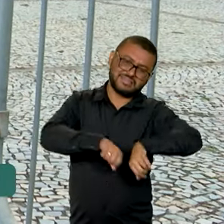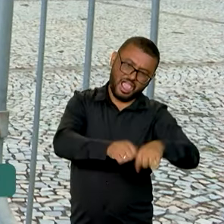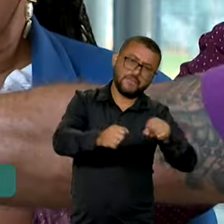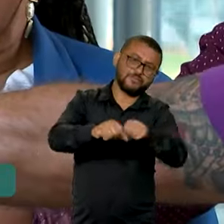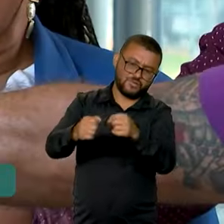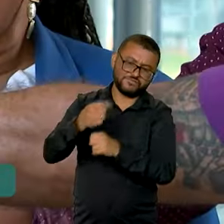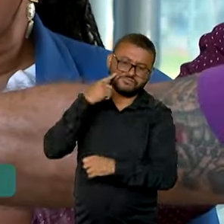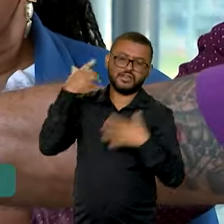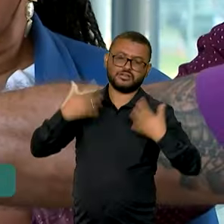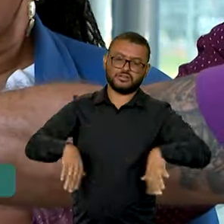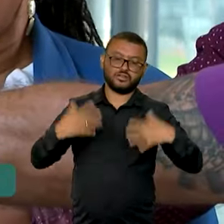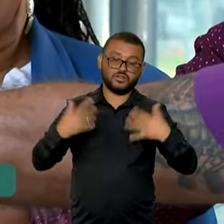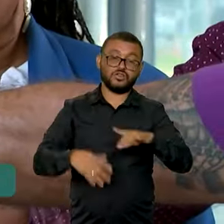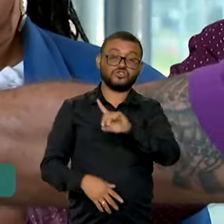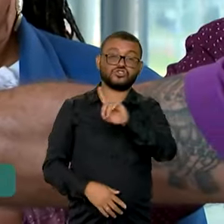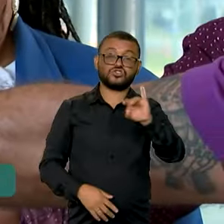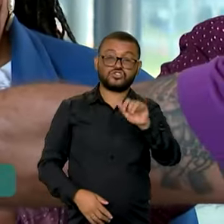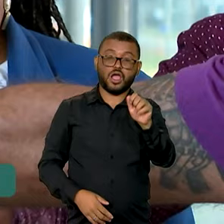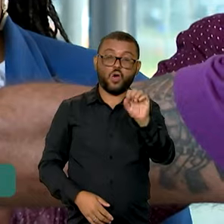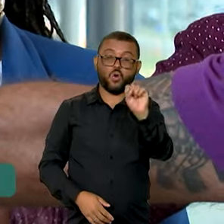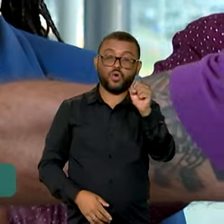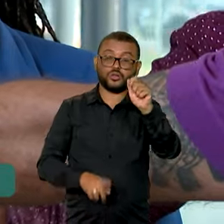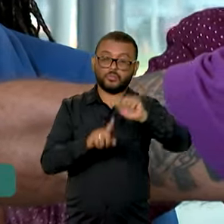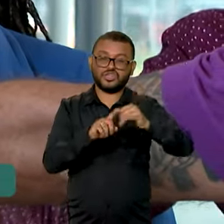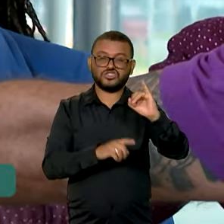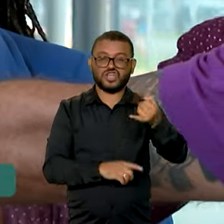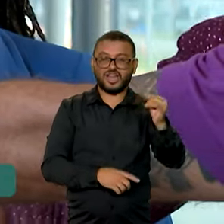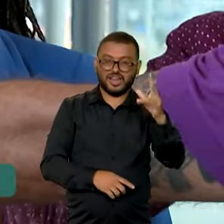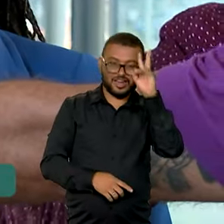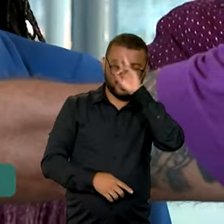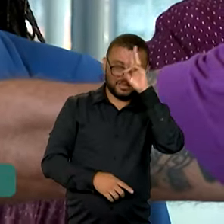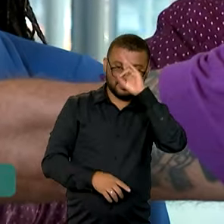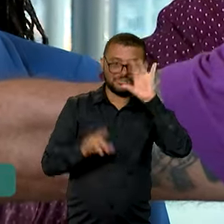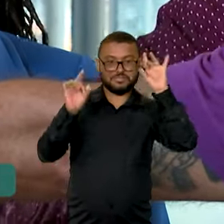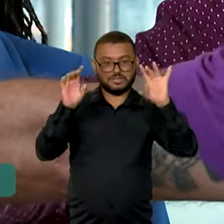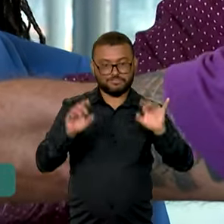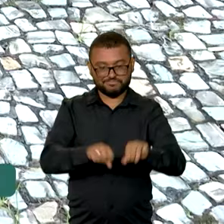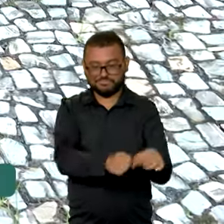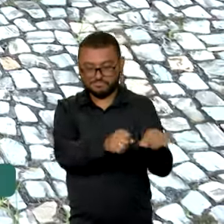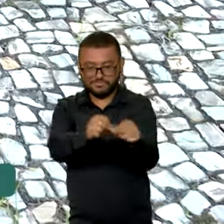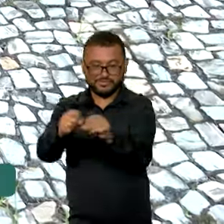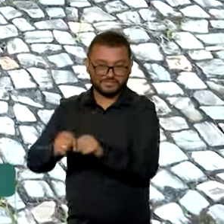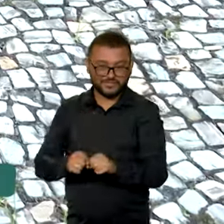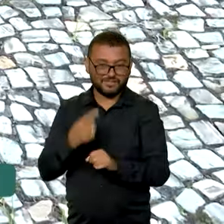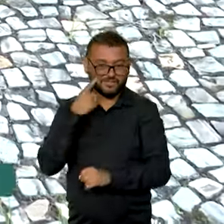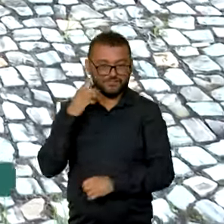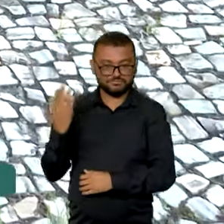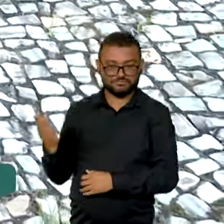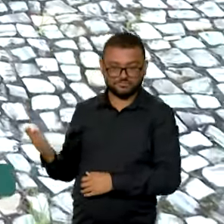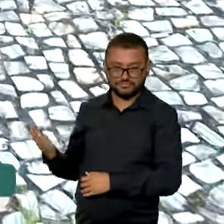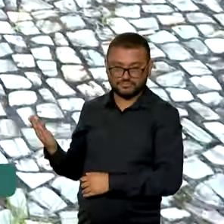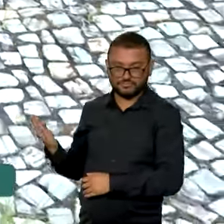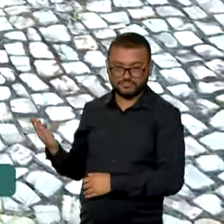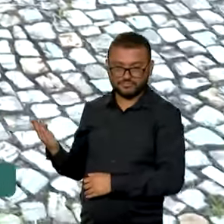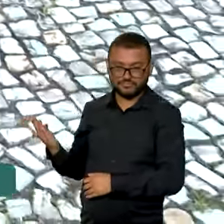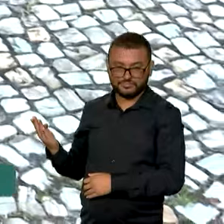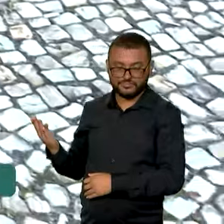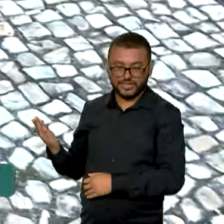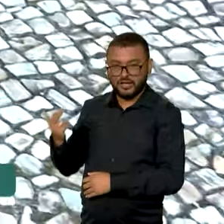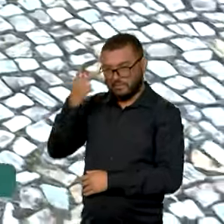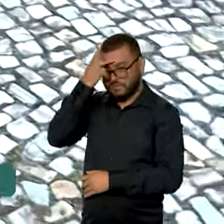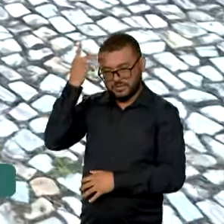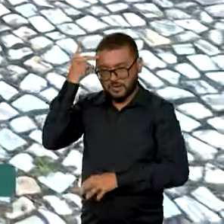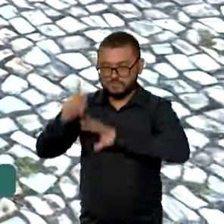situação. No 8 de janeiro agravou a situação da praça, em especial do seu piso, com os buracos que foram criados quando os criminosos